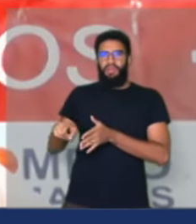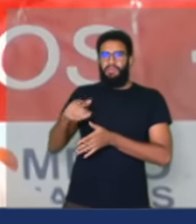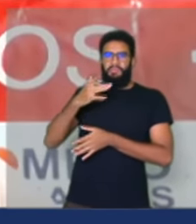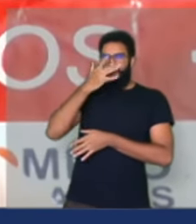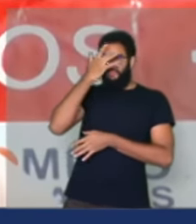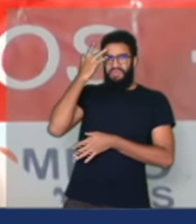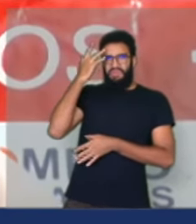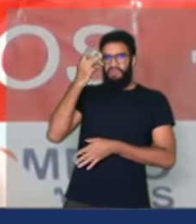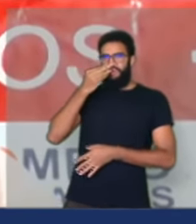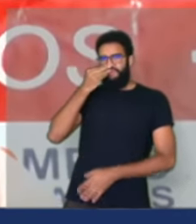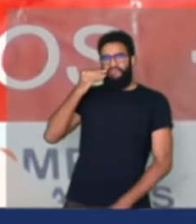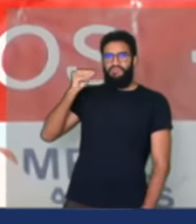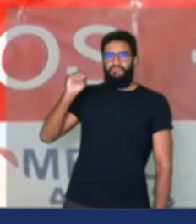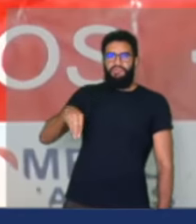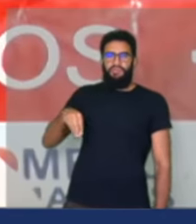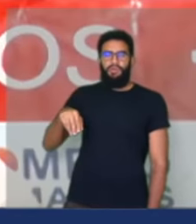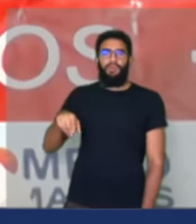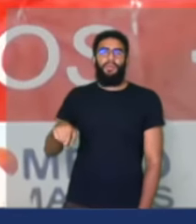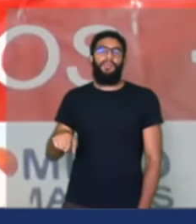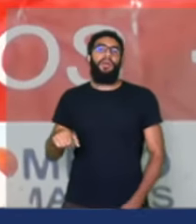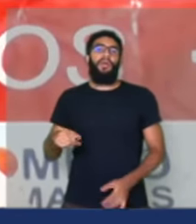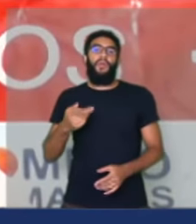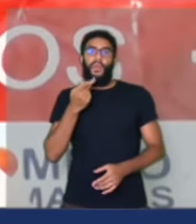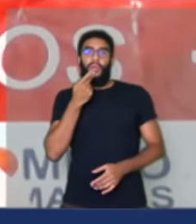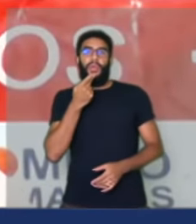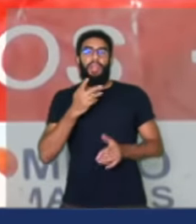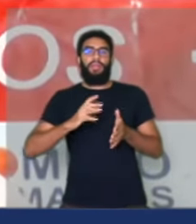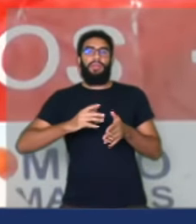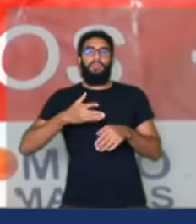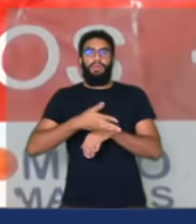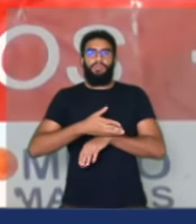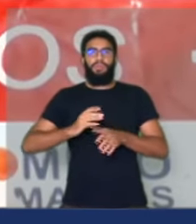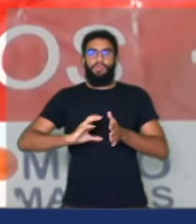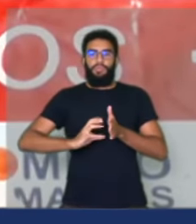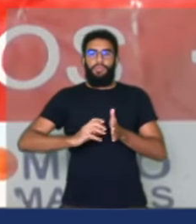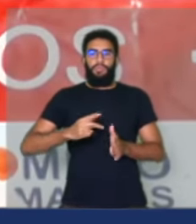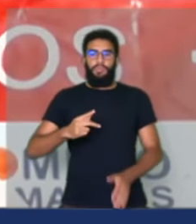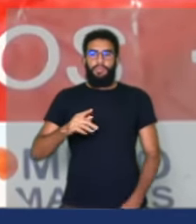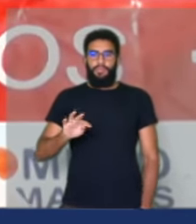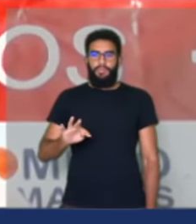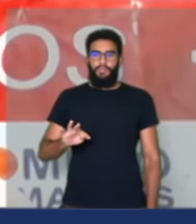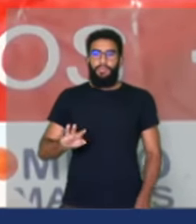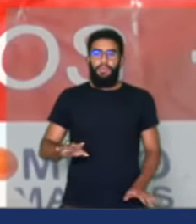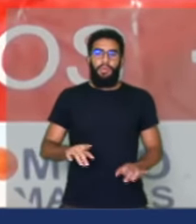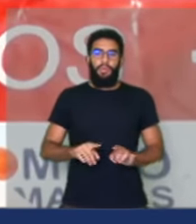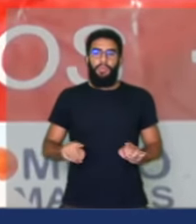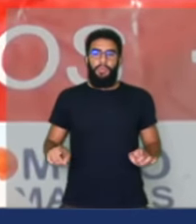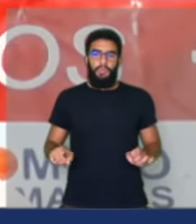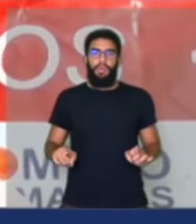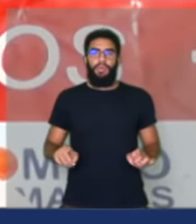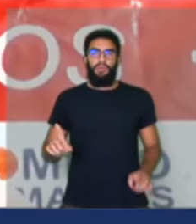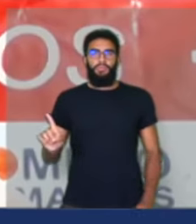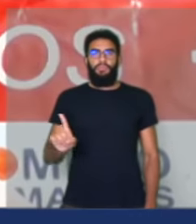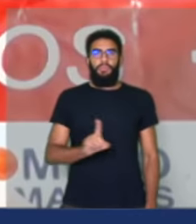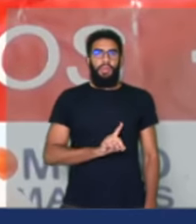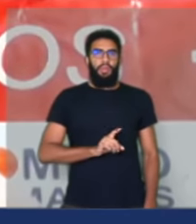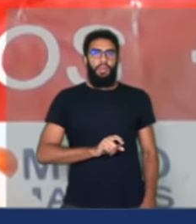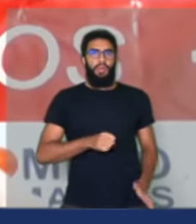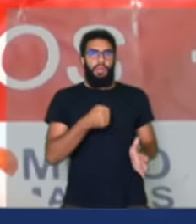que se dizendo petistas e nesta condição vieram agredir